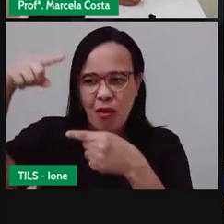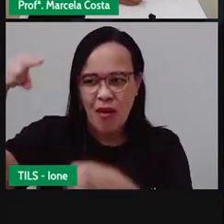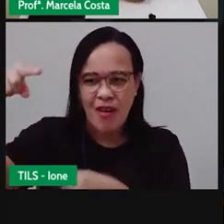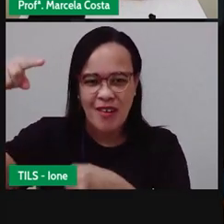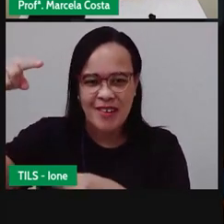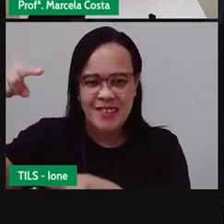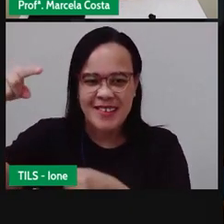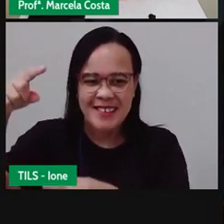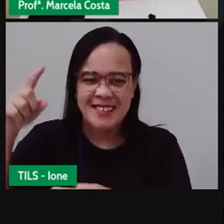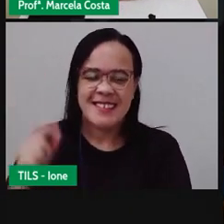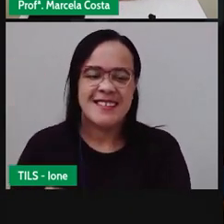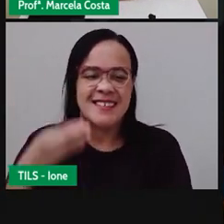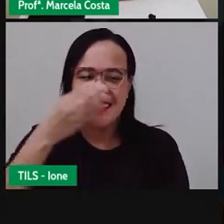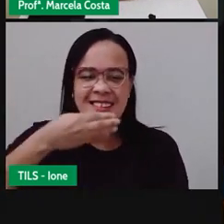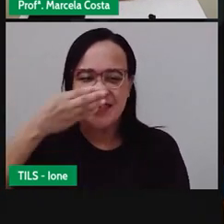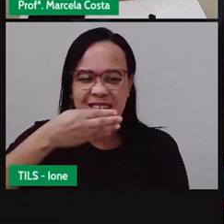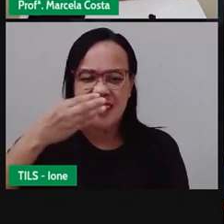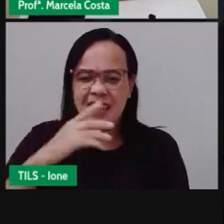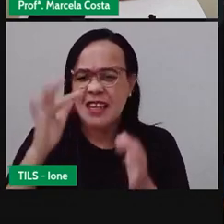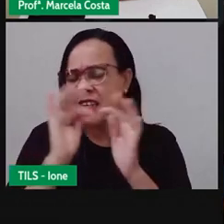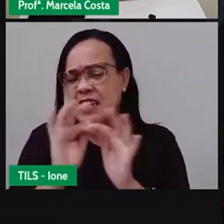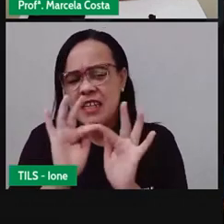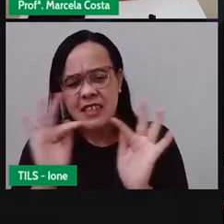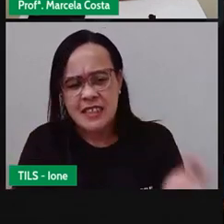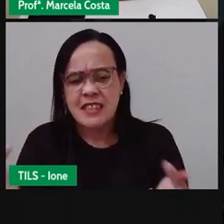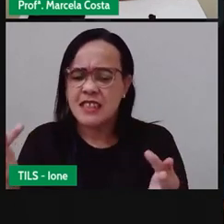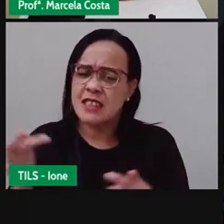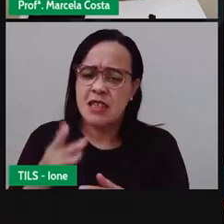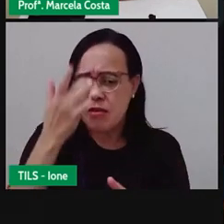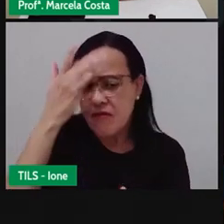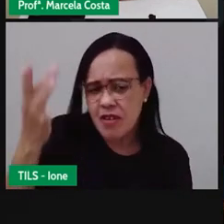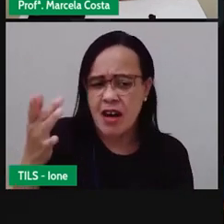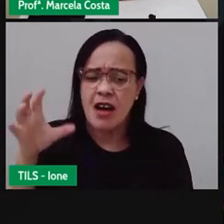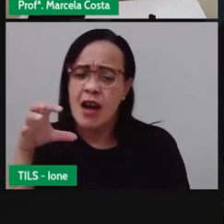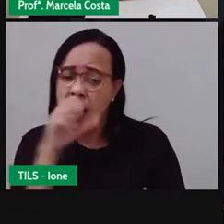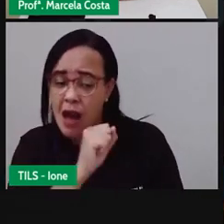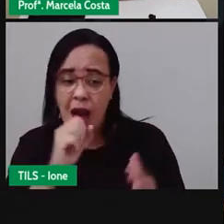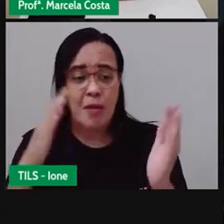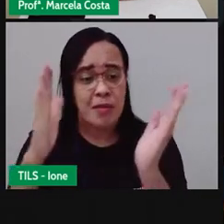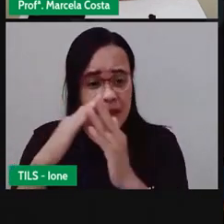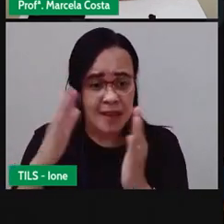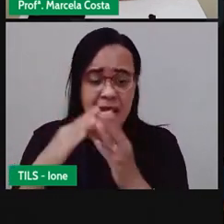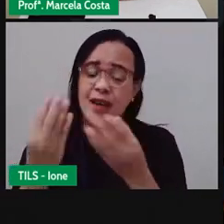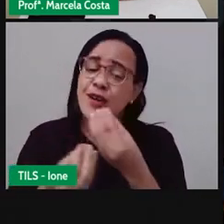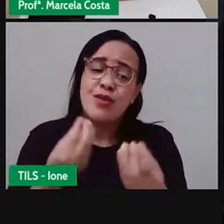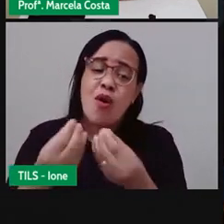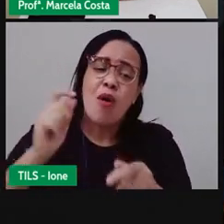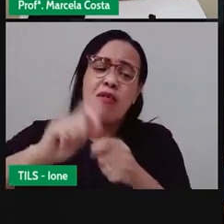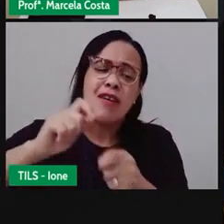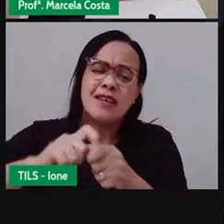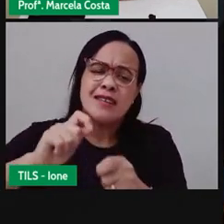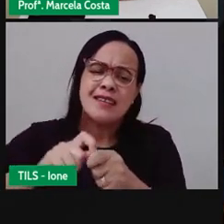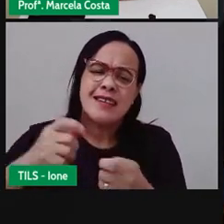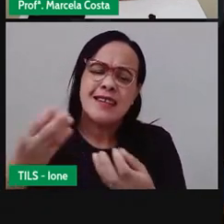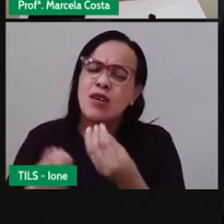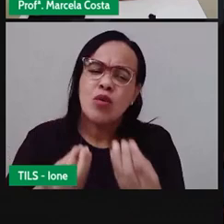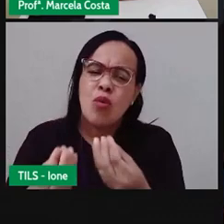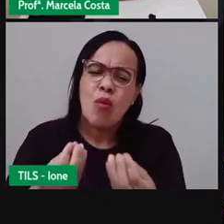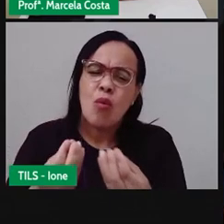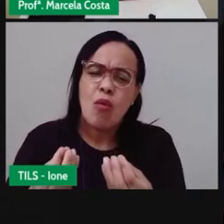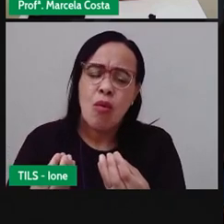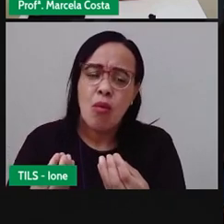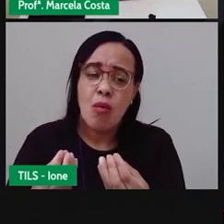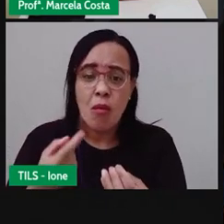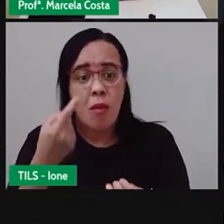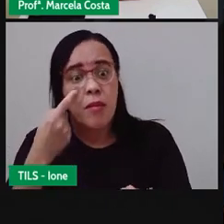simples, sem complicação, fácil e rápida na sua casa? Você vai ter humus e chorume. Assiste o vídeo até o